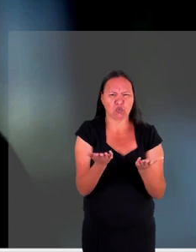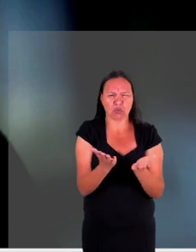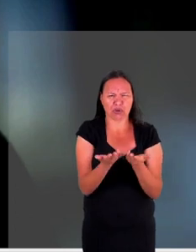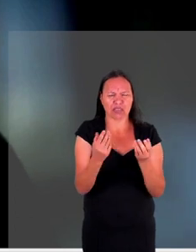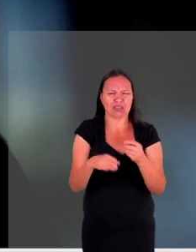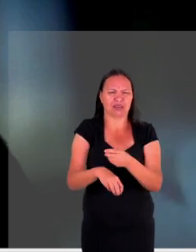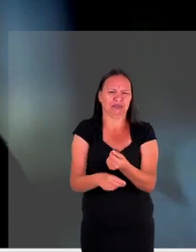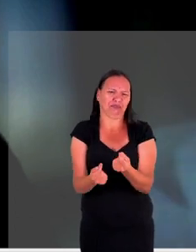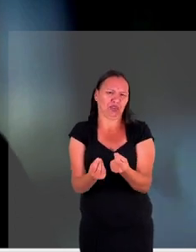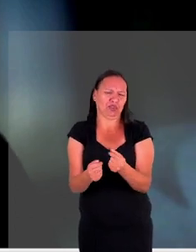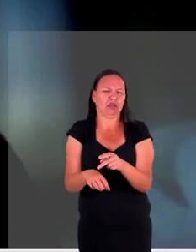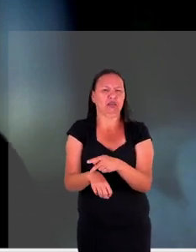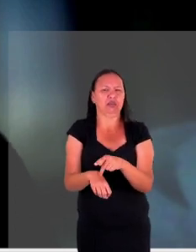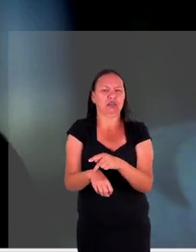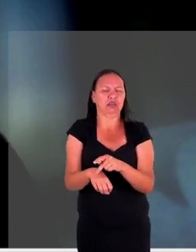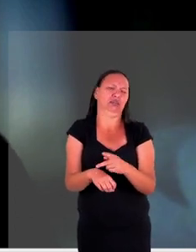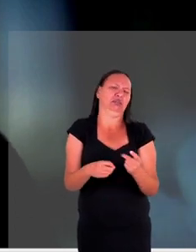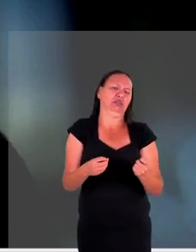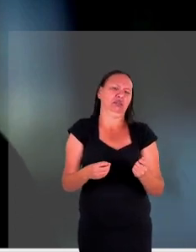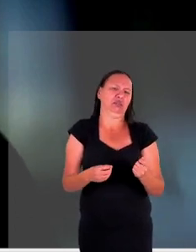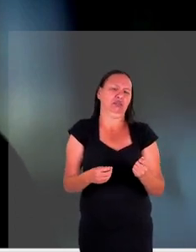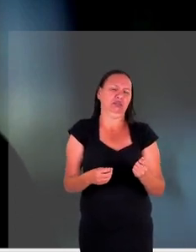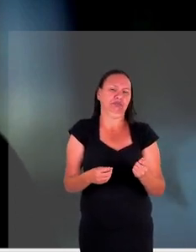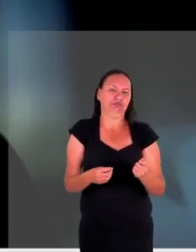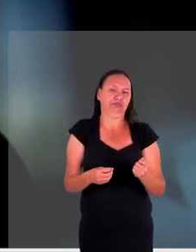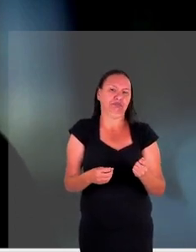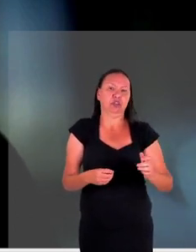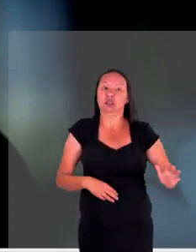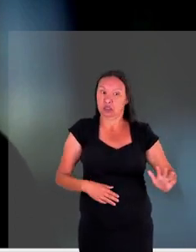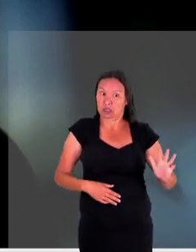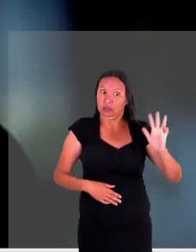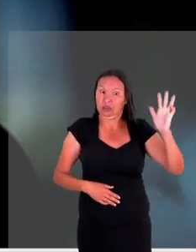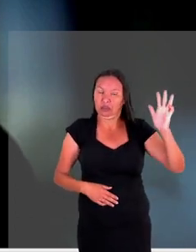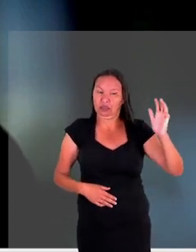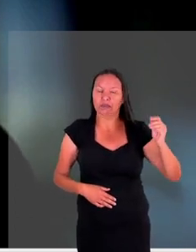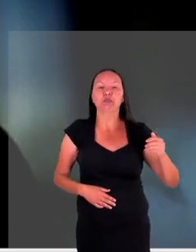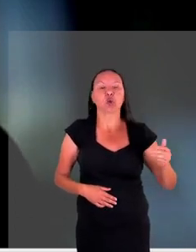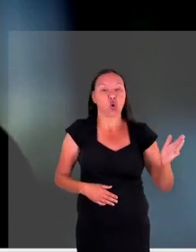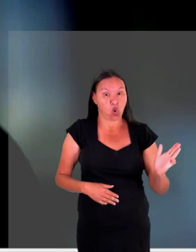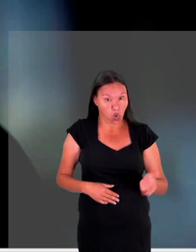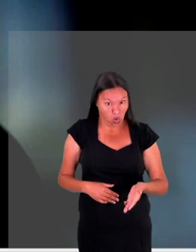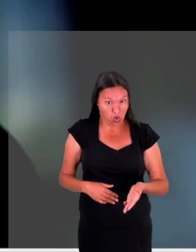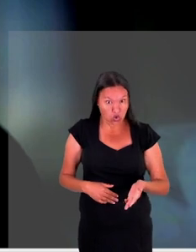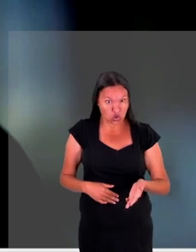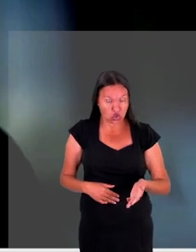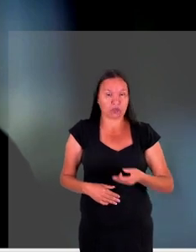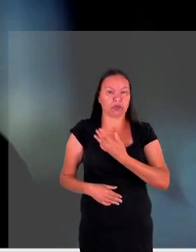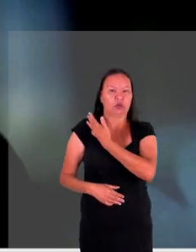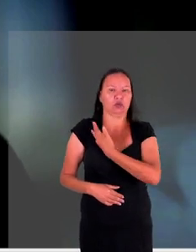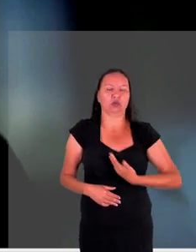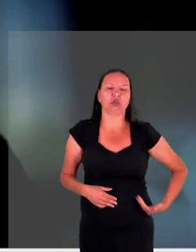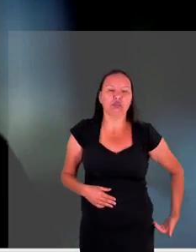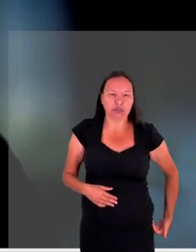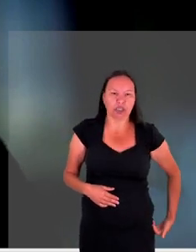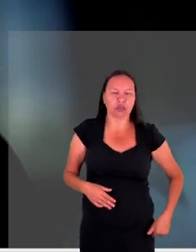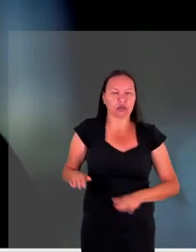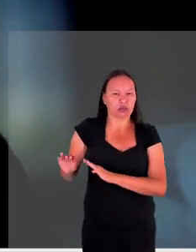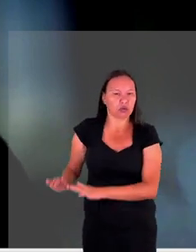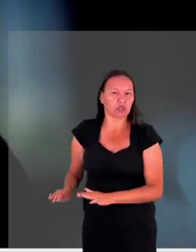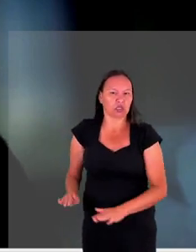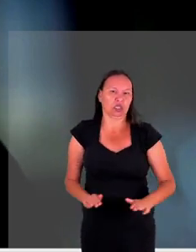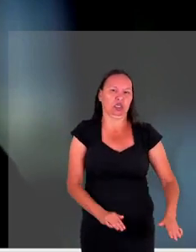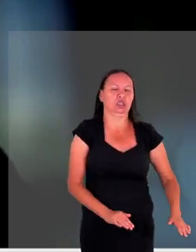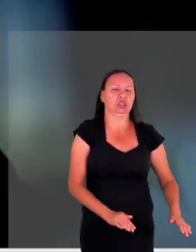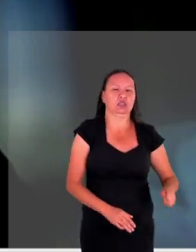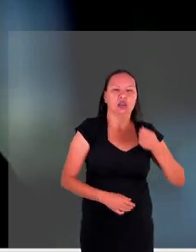e aí a gente tem essa situação das crianças e dos órfãos hoje o governo ucraniano reconhece como raptadas que ele conseguiu identificar